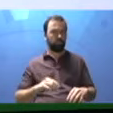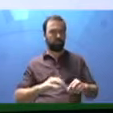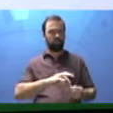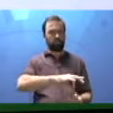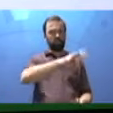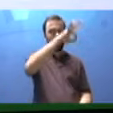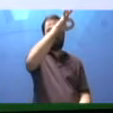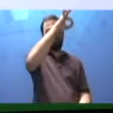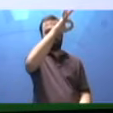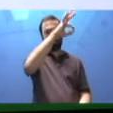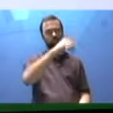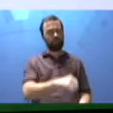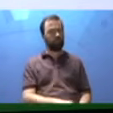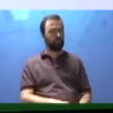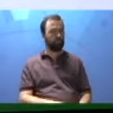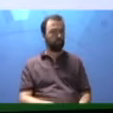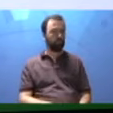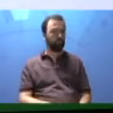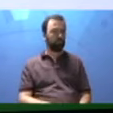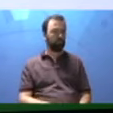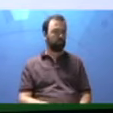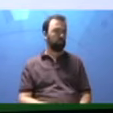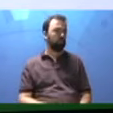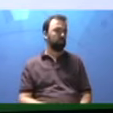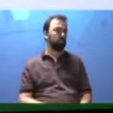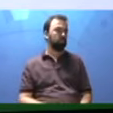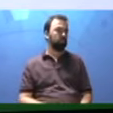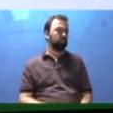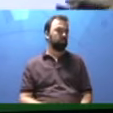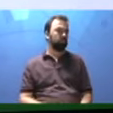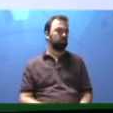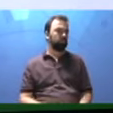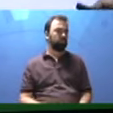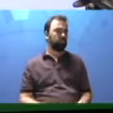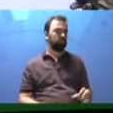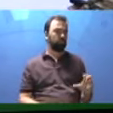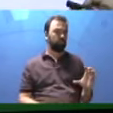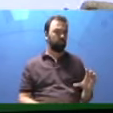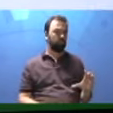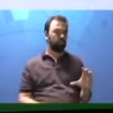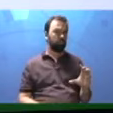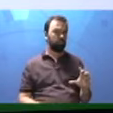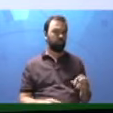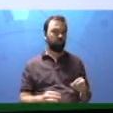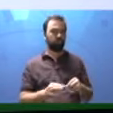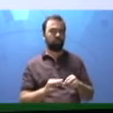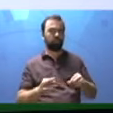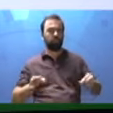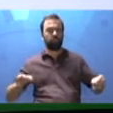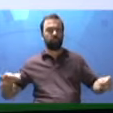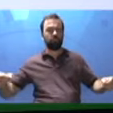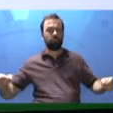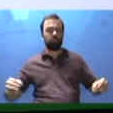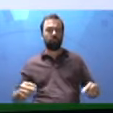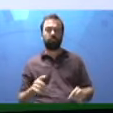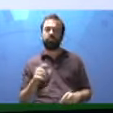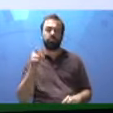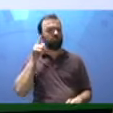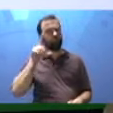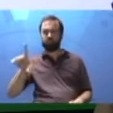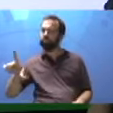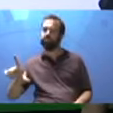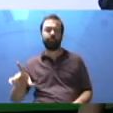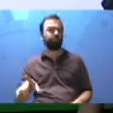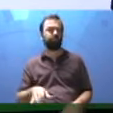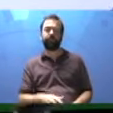O que eu vejo? A altura. Dá para eu ver a comparação de altura dos elementos que eu enxergo. O que não